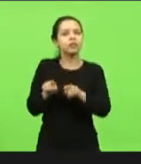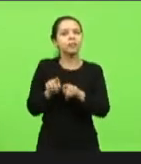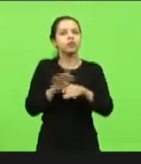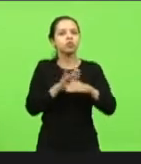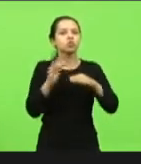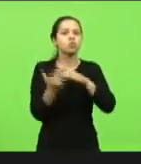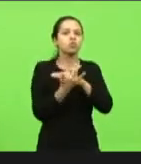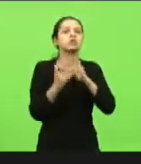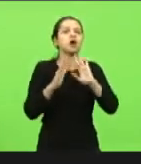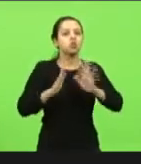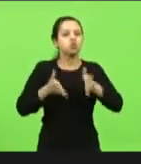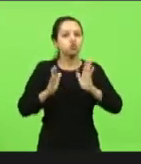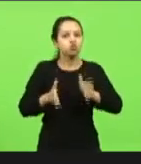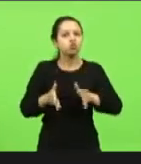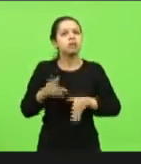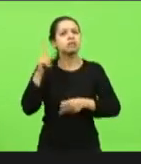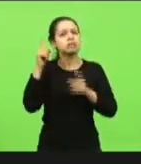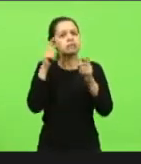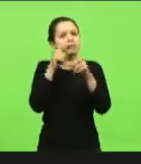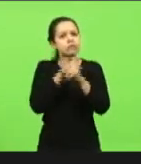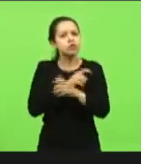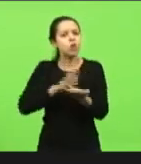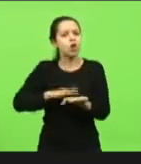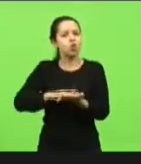tá difícil fazer um elogio